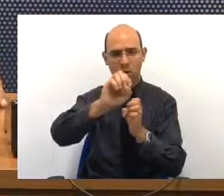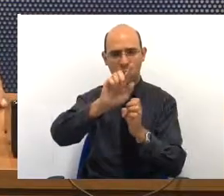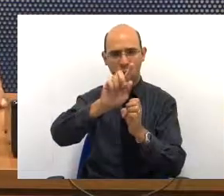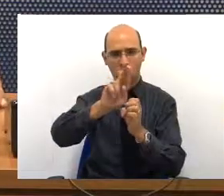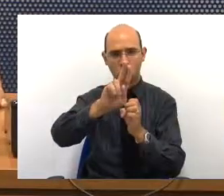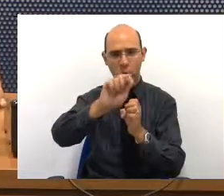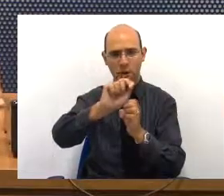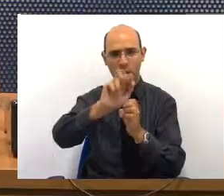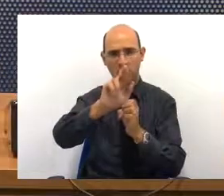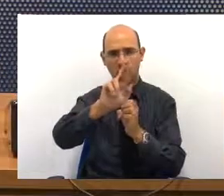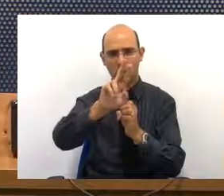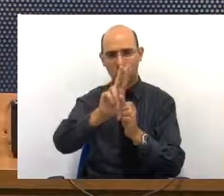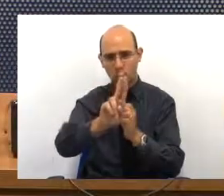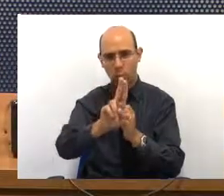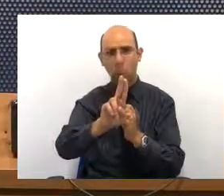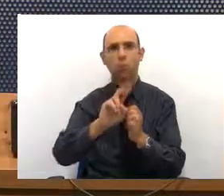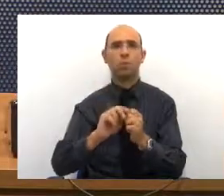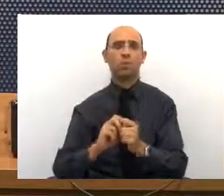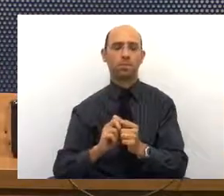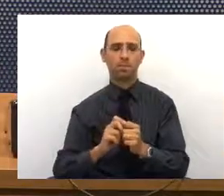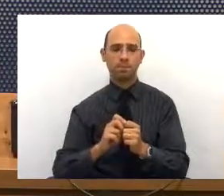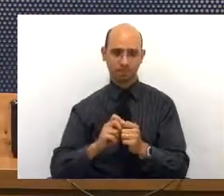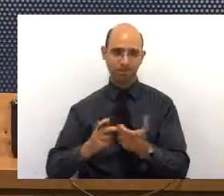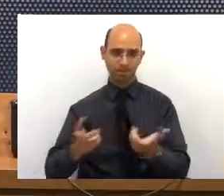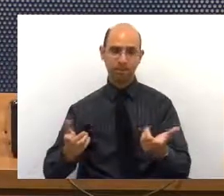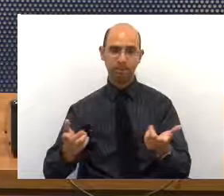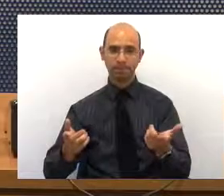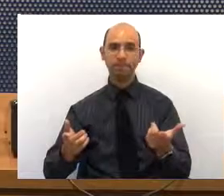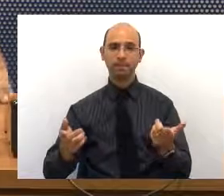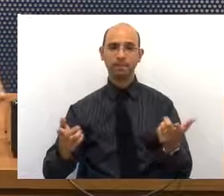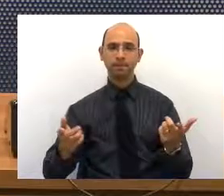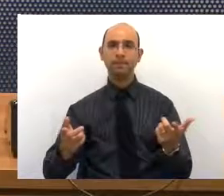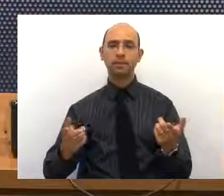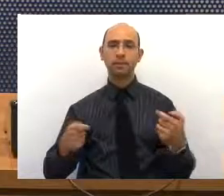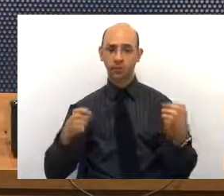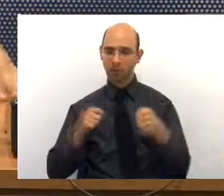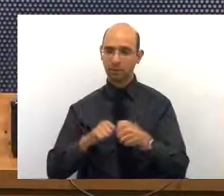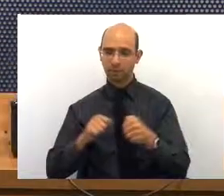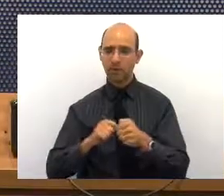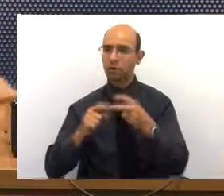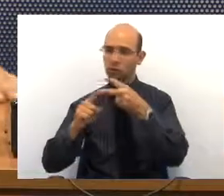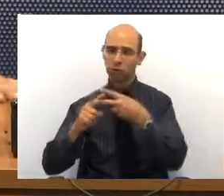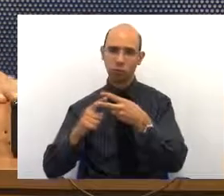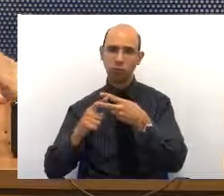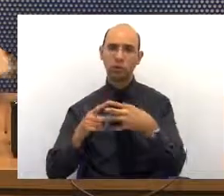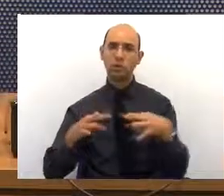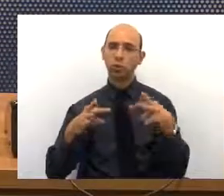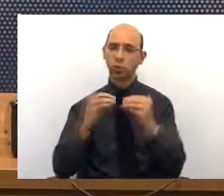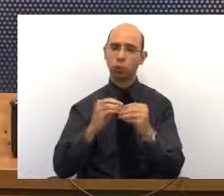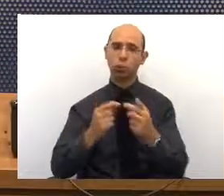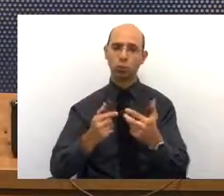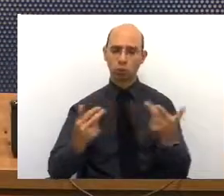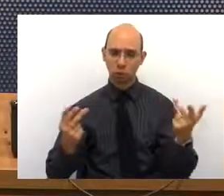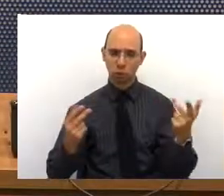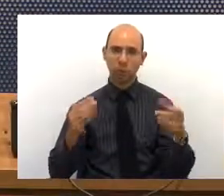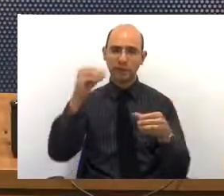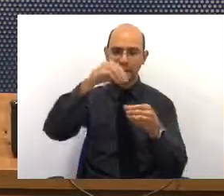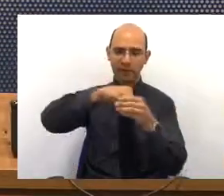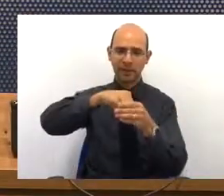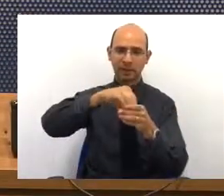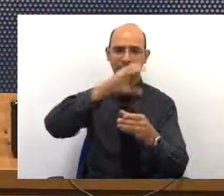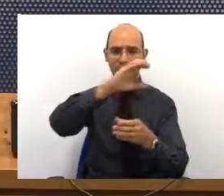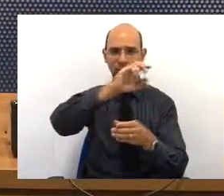Proguaru, não é, que dá manutenção em todos os equipamentos, inclusive no CCZ.